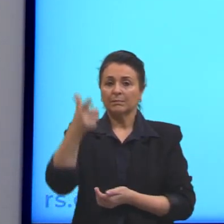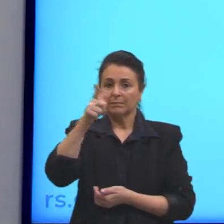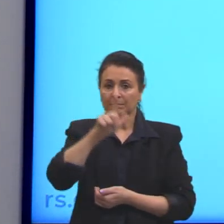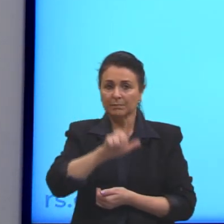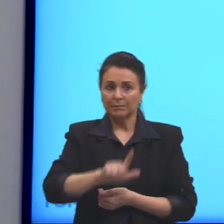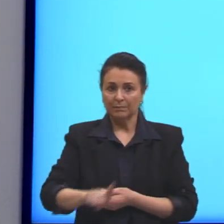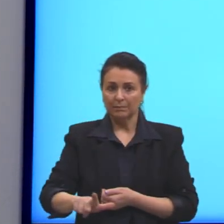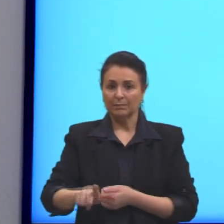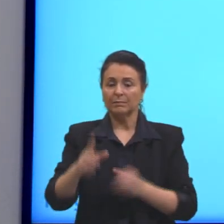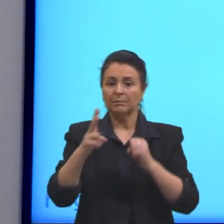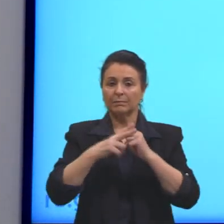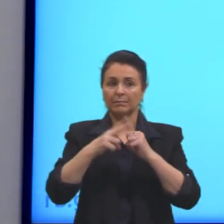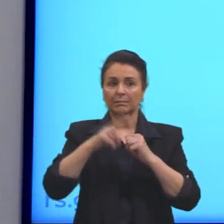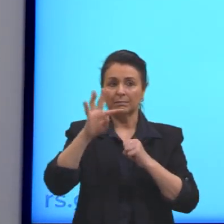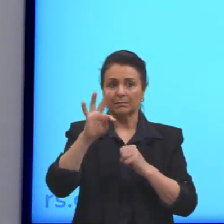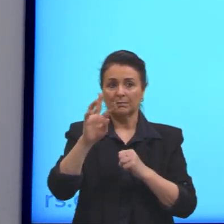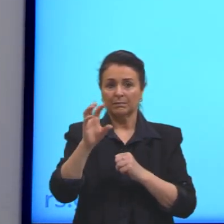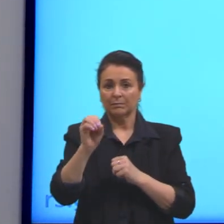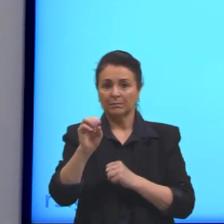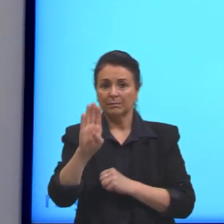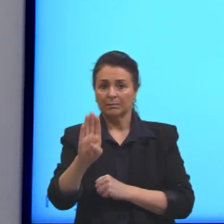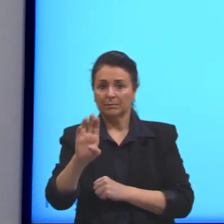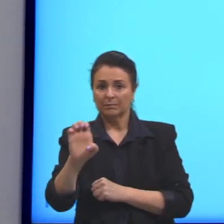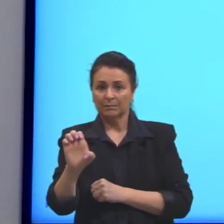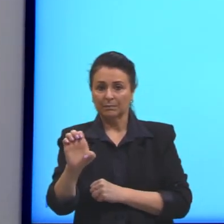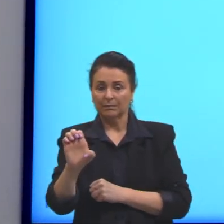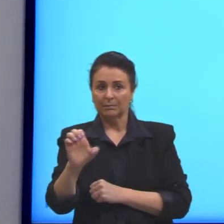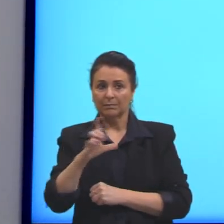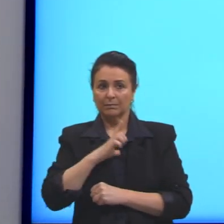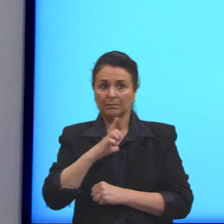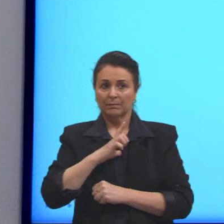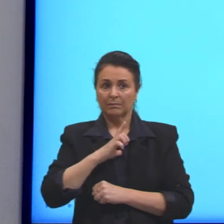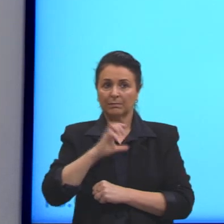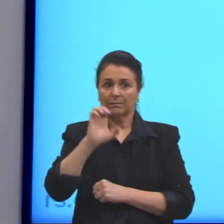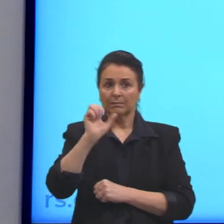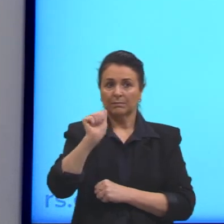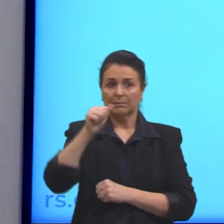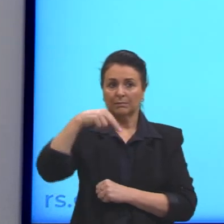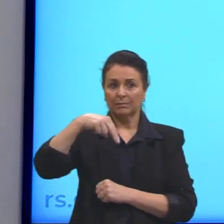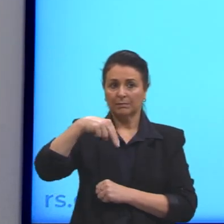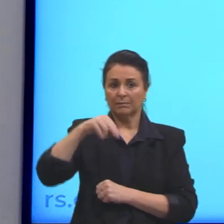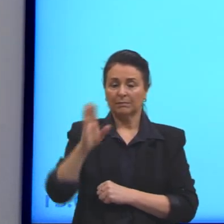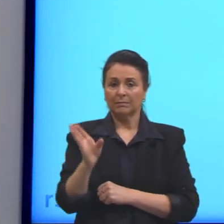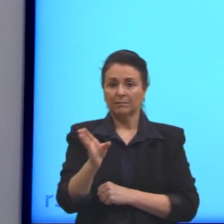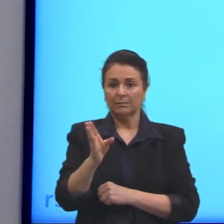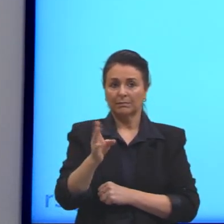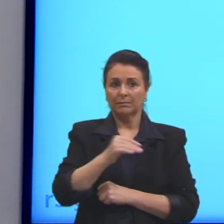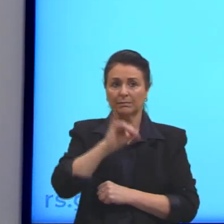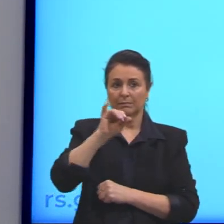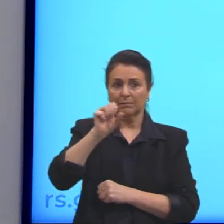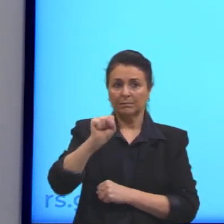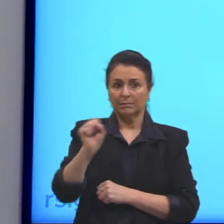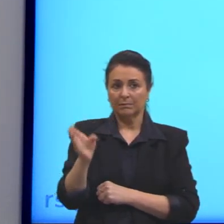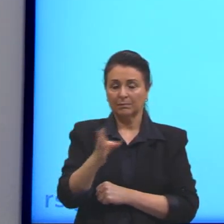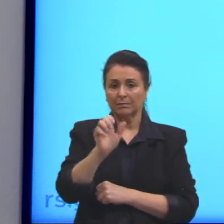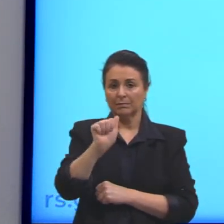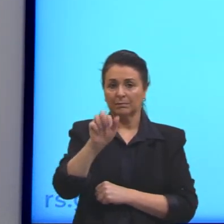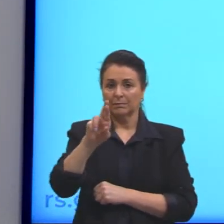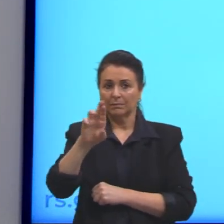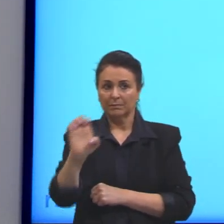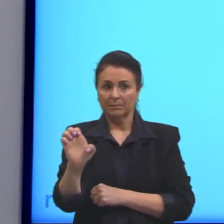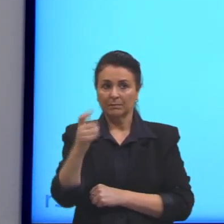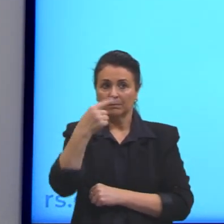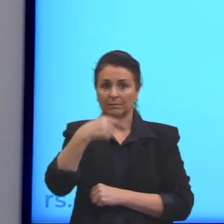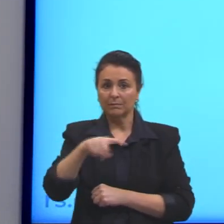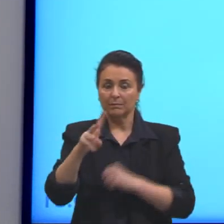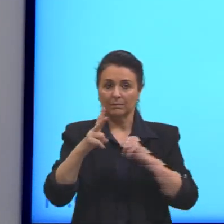verbo to be, né? E o verbo to be é o quê? O am, o is e o are. E o outro